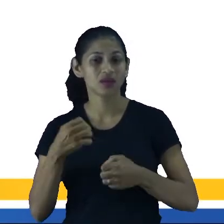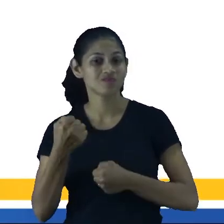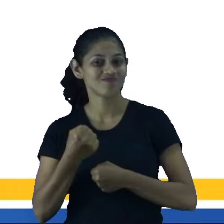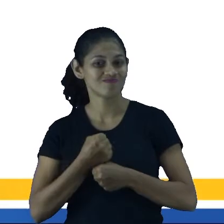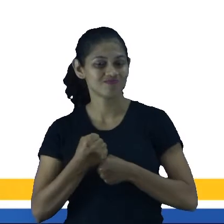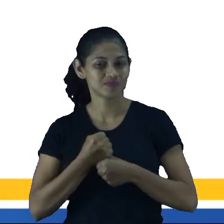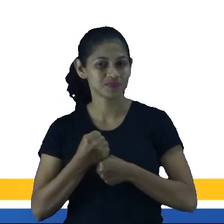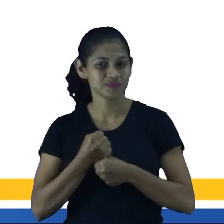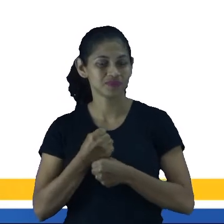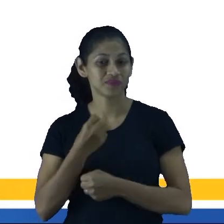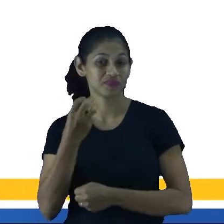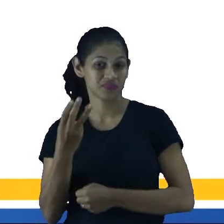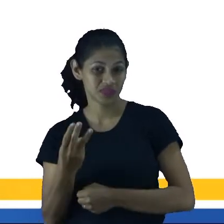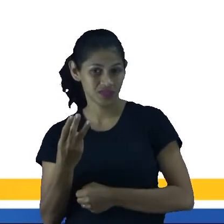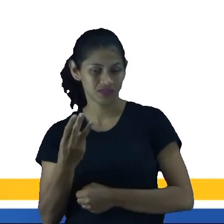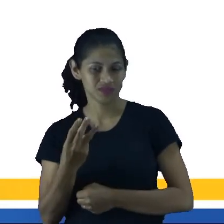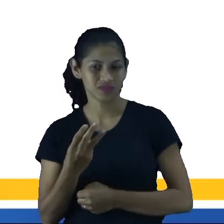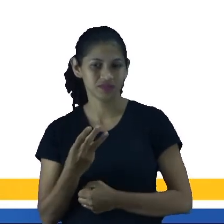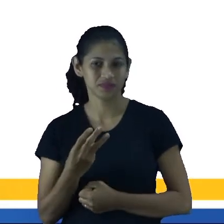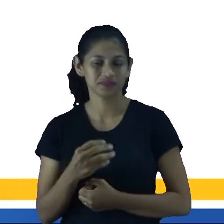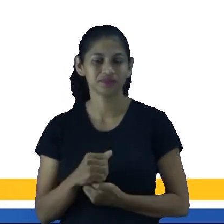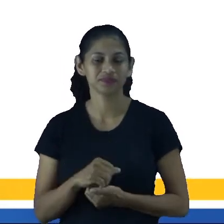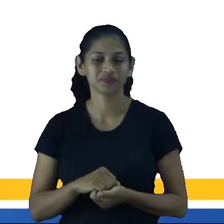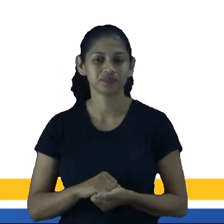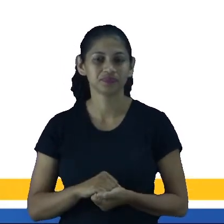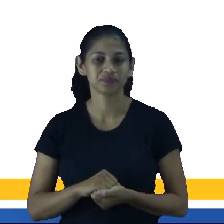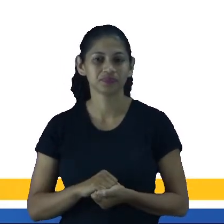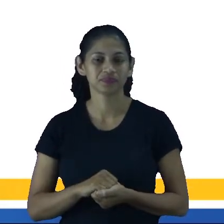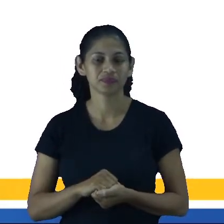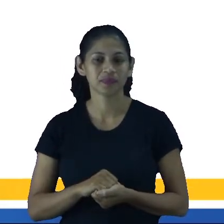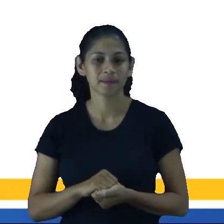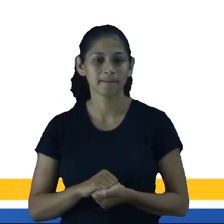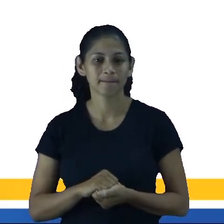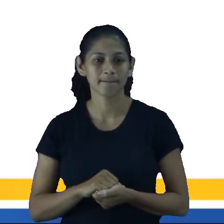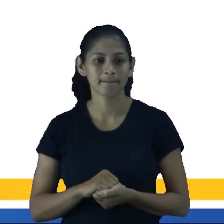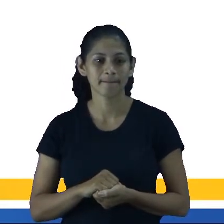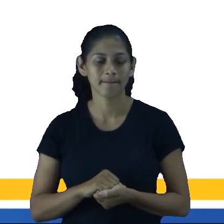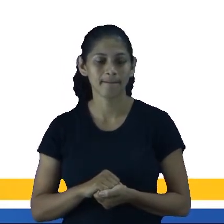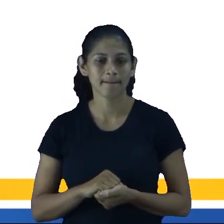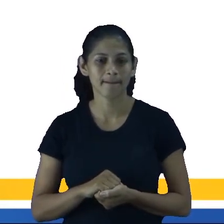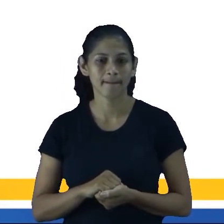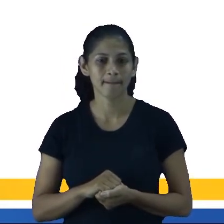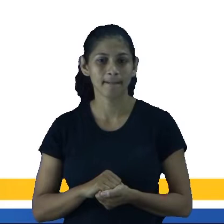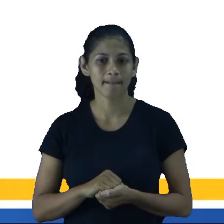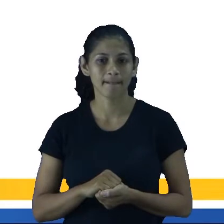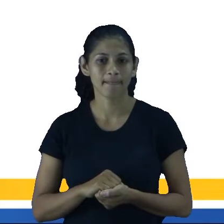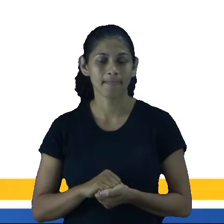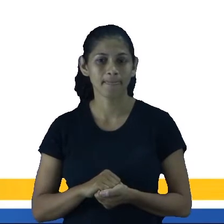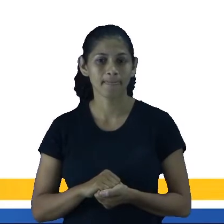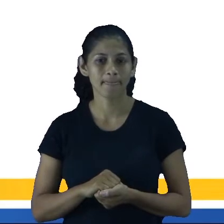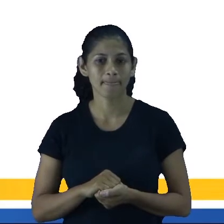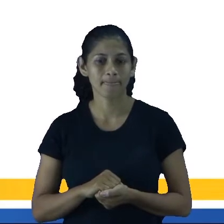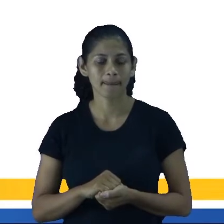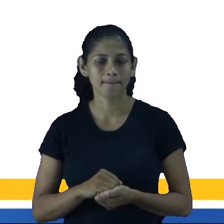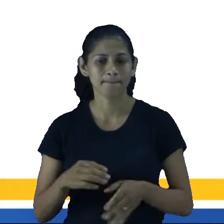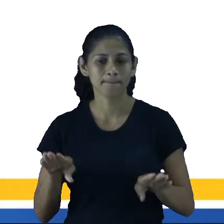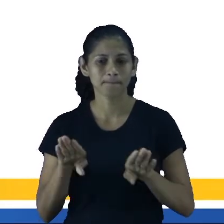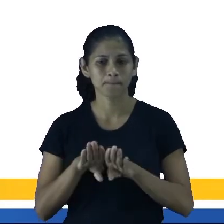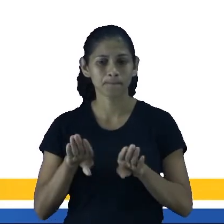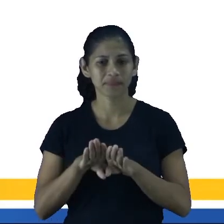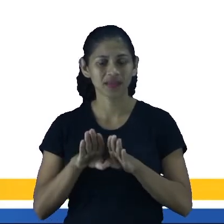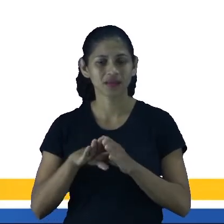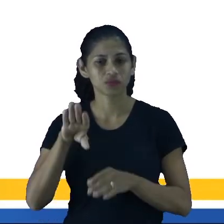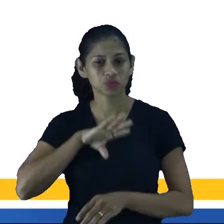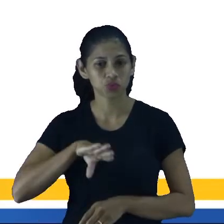indica a quantidade, galerinha. Então, o uso dele aí na língua espanhola e também na língua portuguesa está